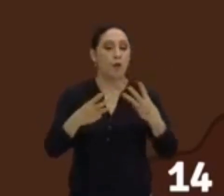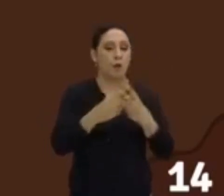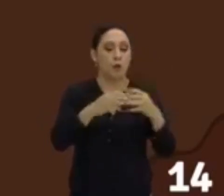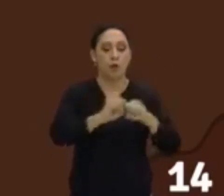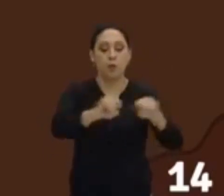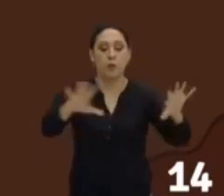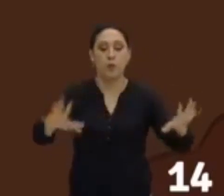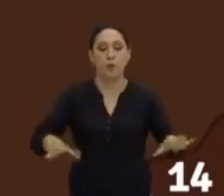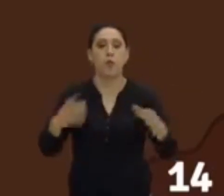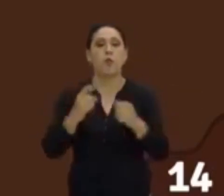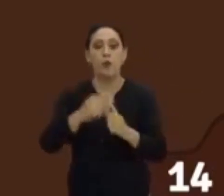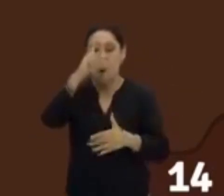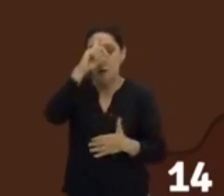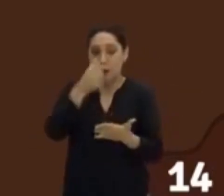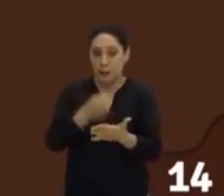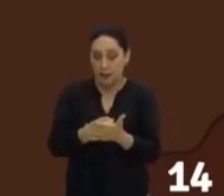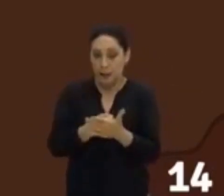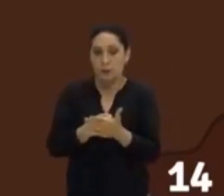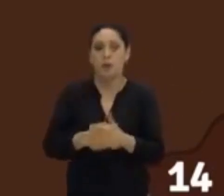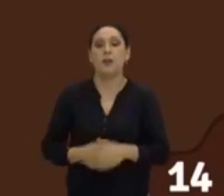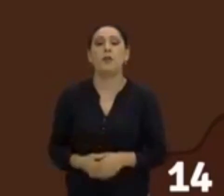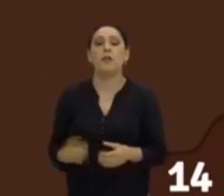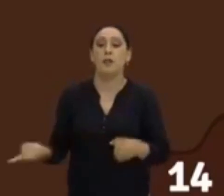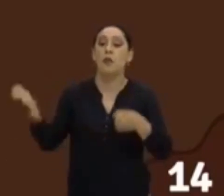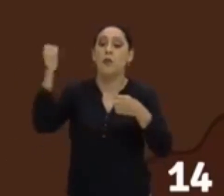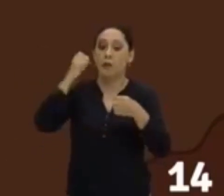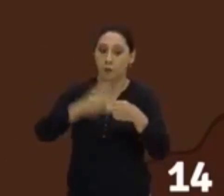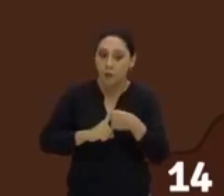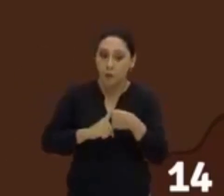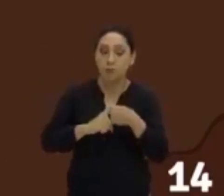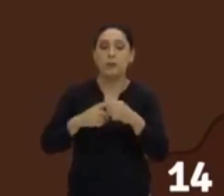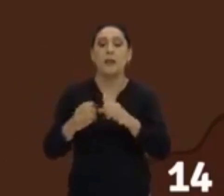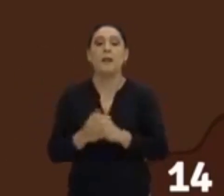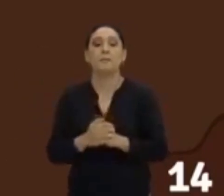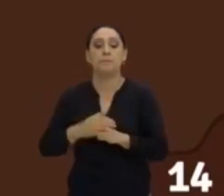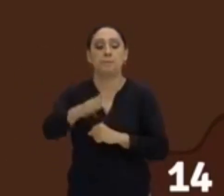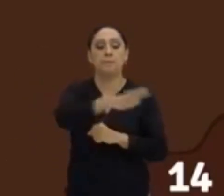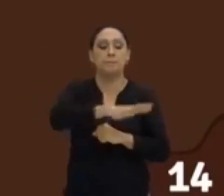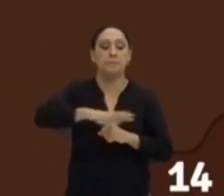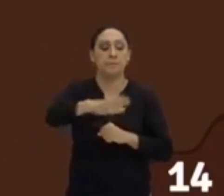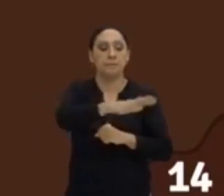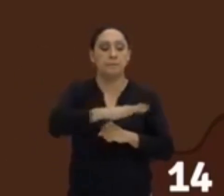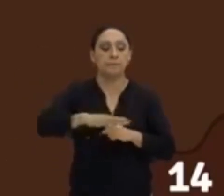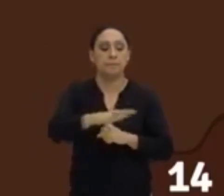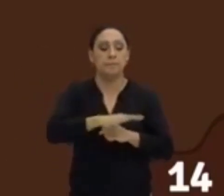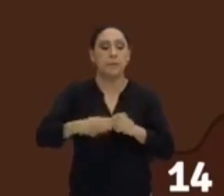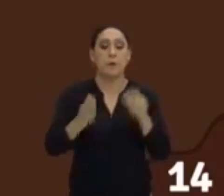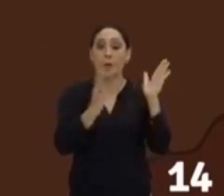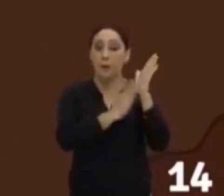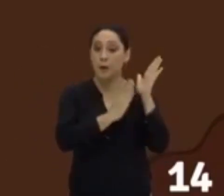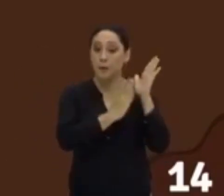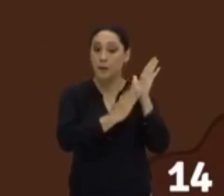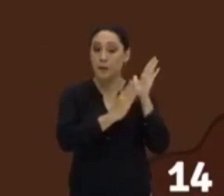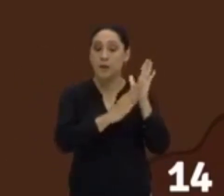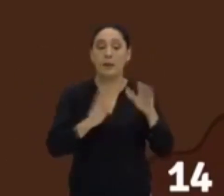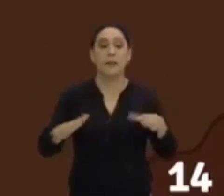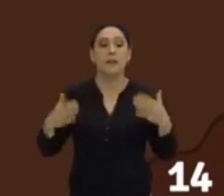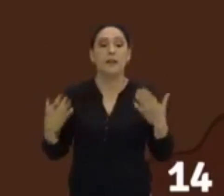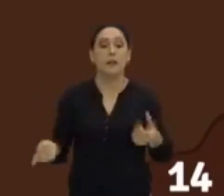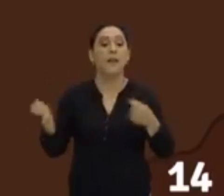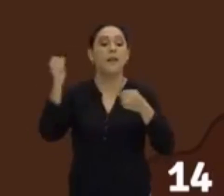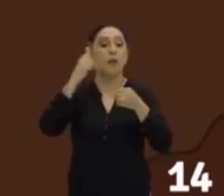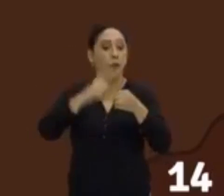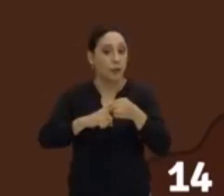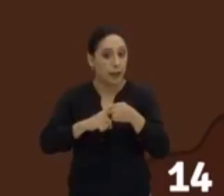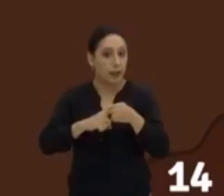decidiram que mais cedo ou mais tarde, eles iam retornar para a chamada Terra Prometida. E retornar